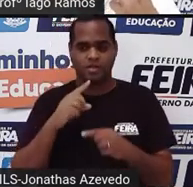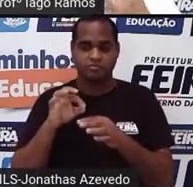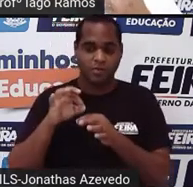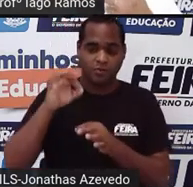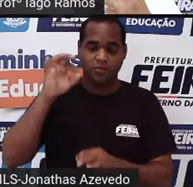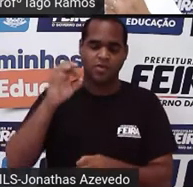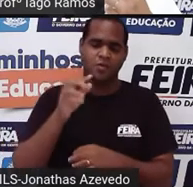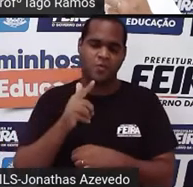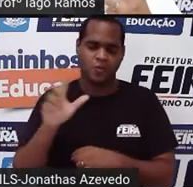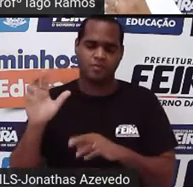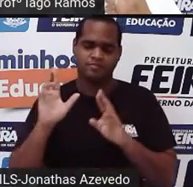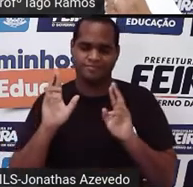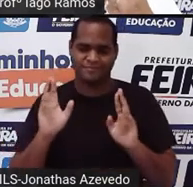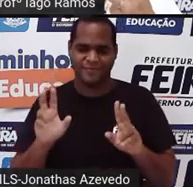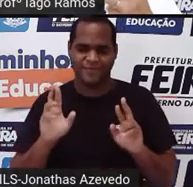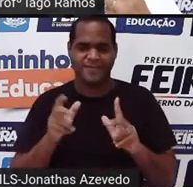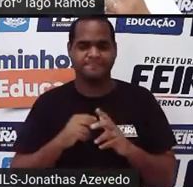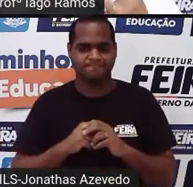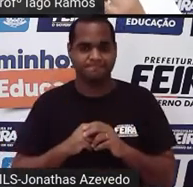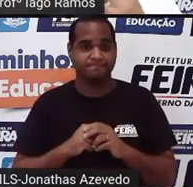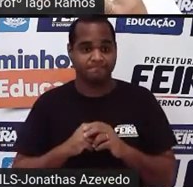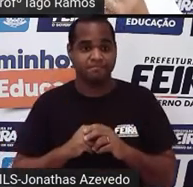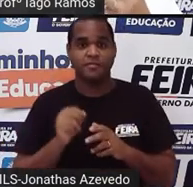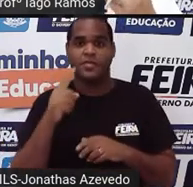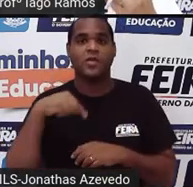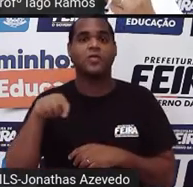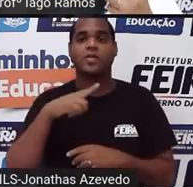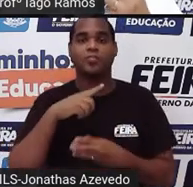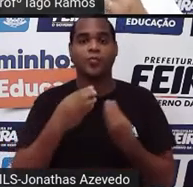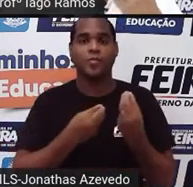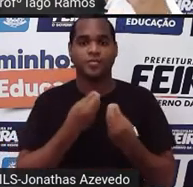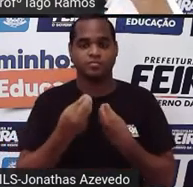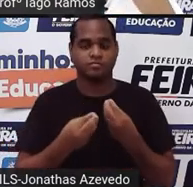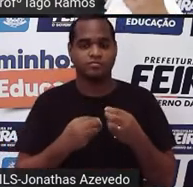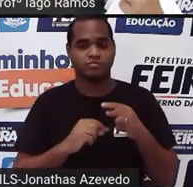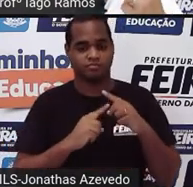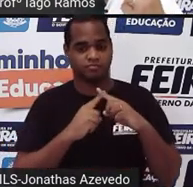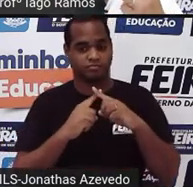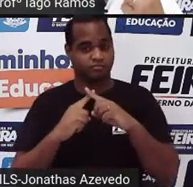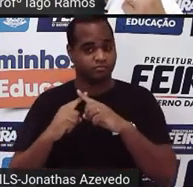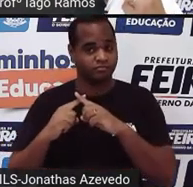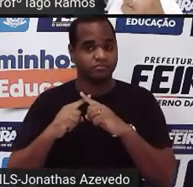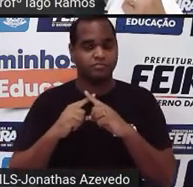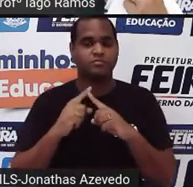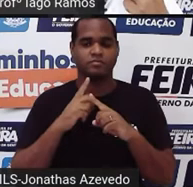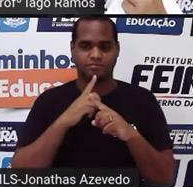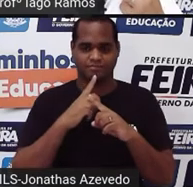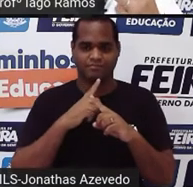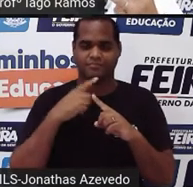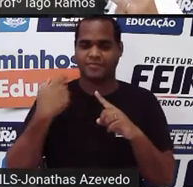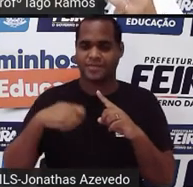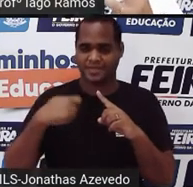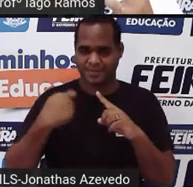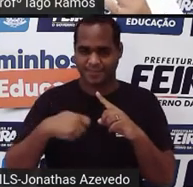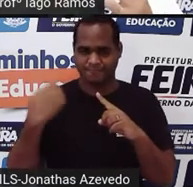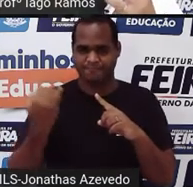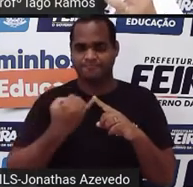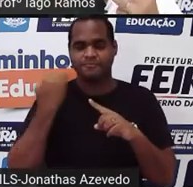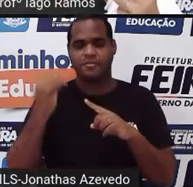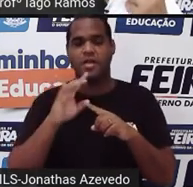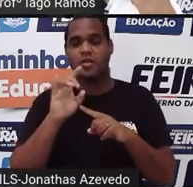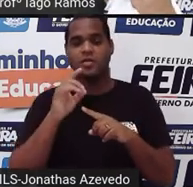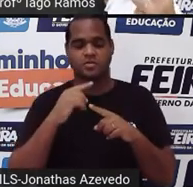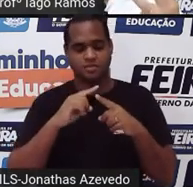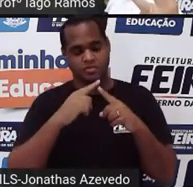outra unidade de centímetro. Então, a gente vai multiplicar três unidades de centímetro. E quando a gente multiplica essas